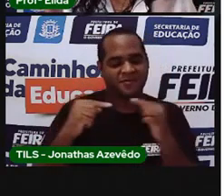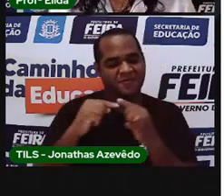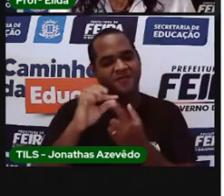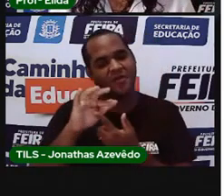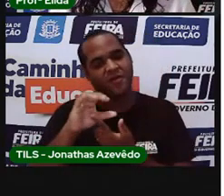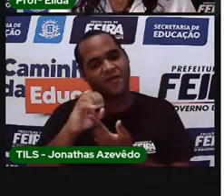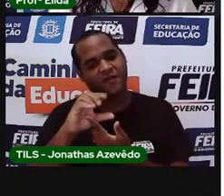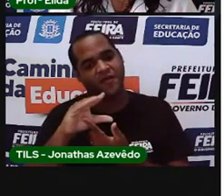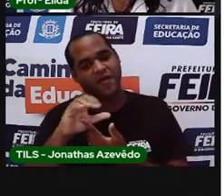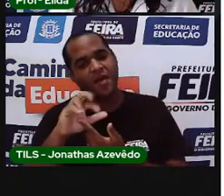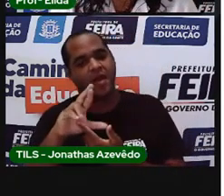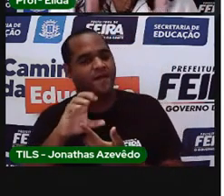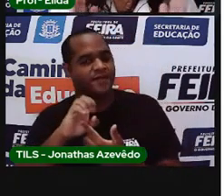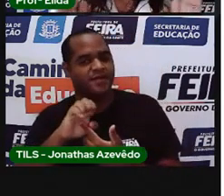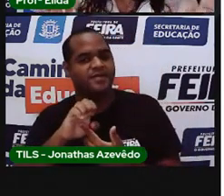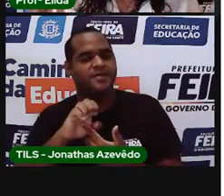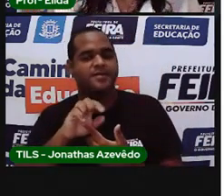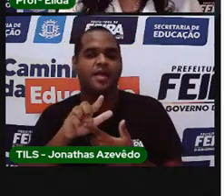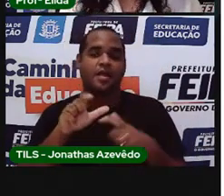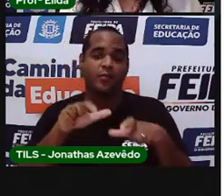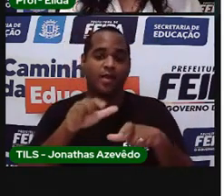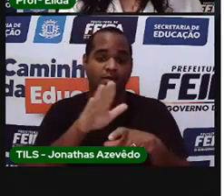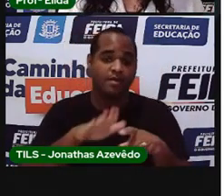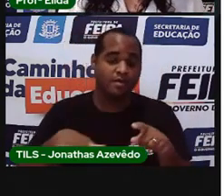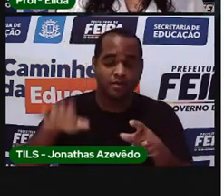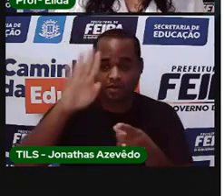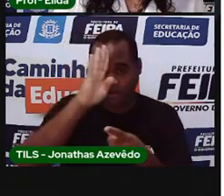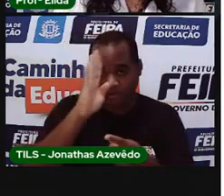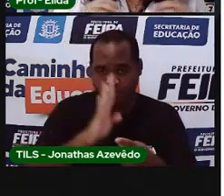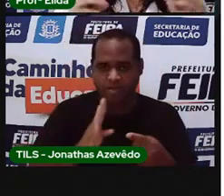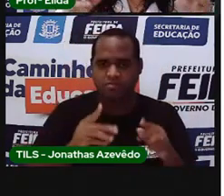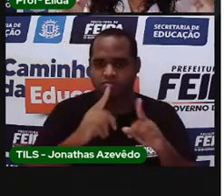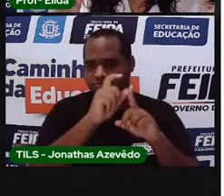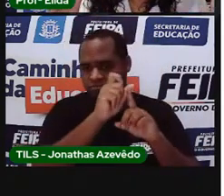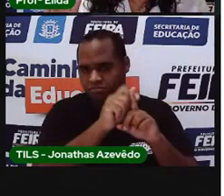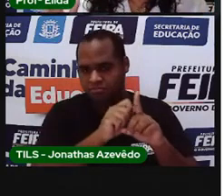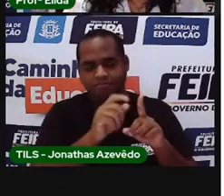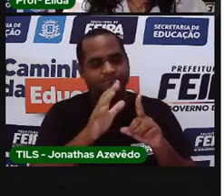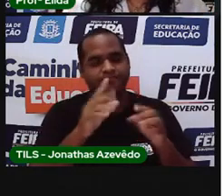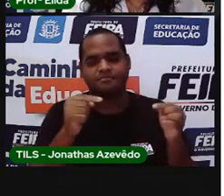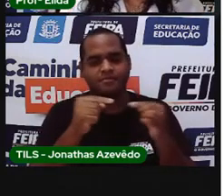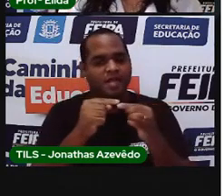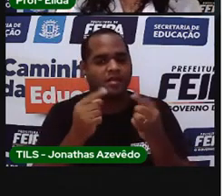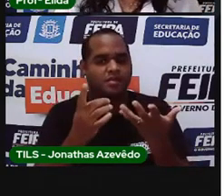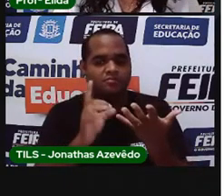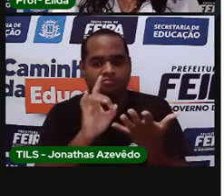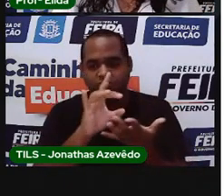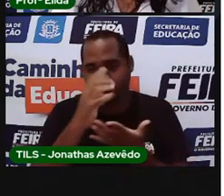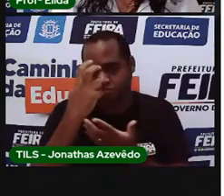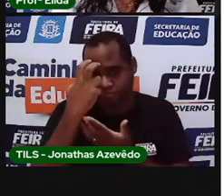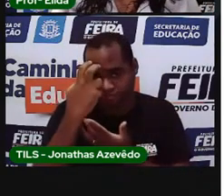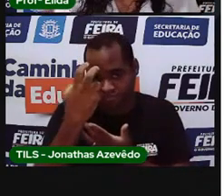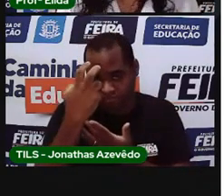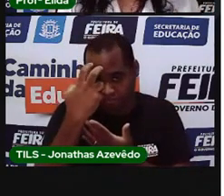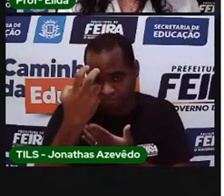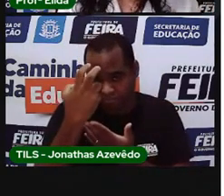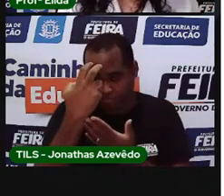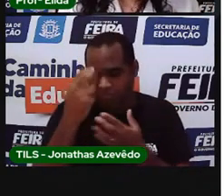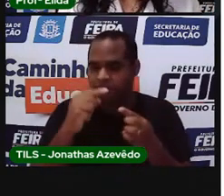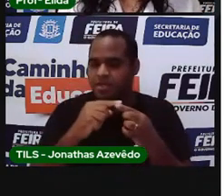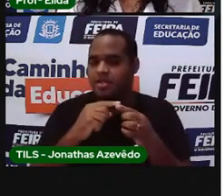Do mesmo lugarzinho, da mesma sabedoria, da mesma